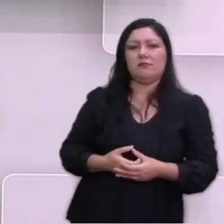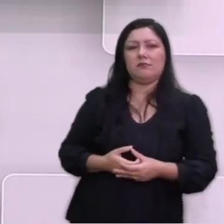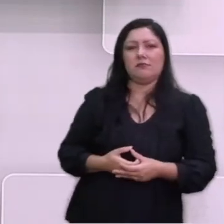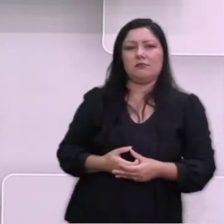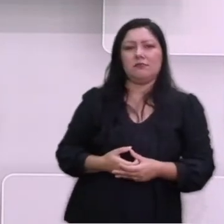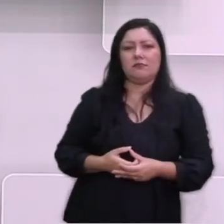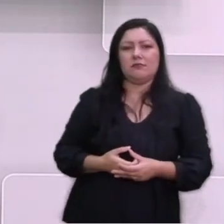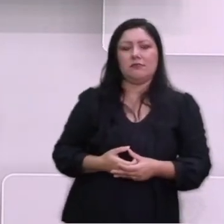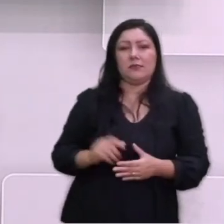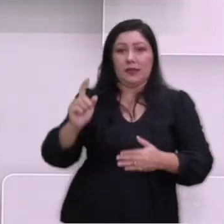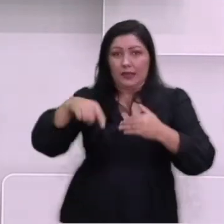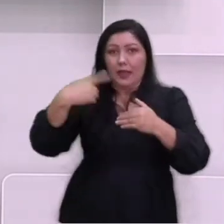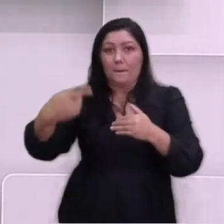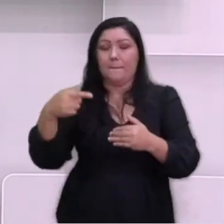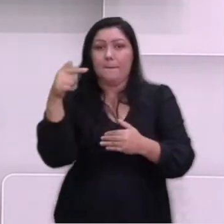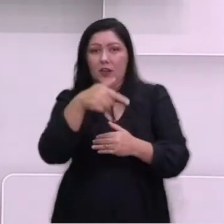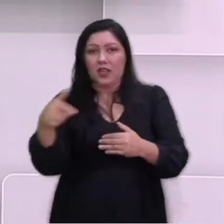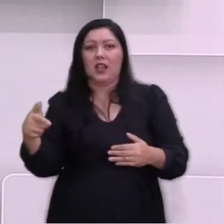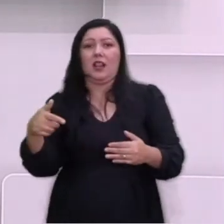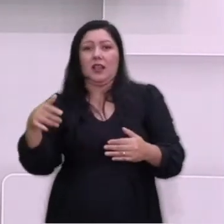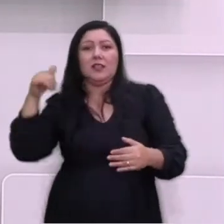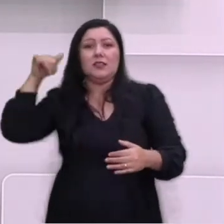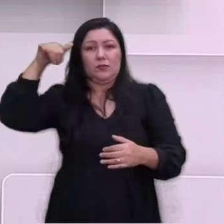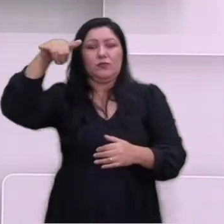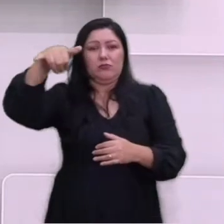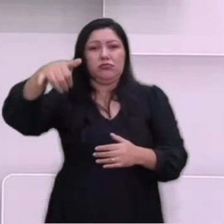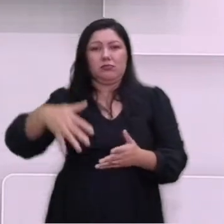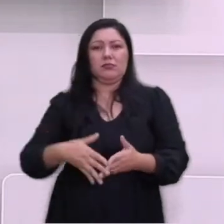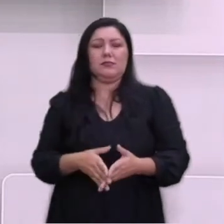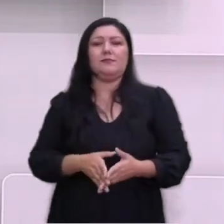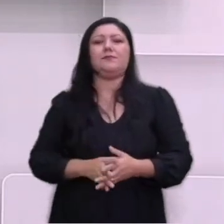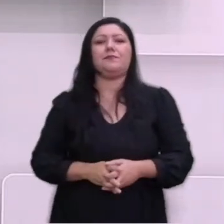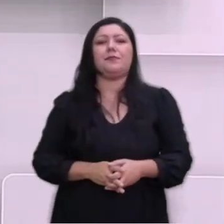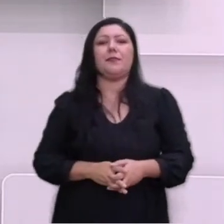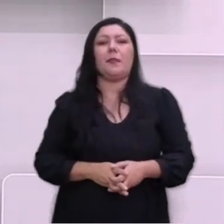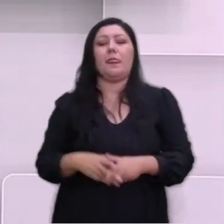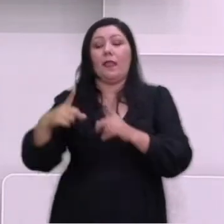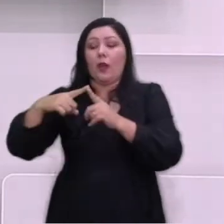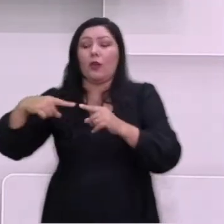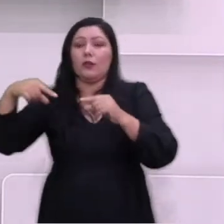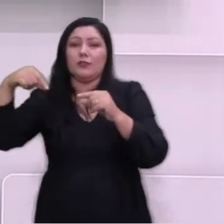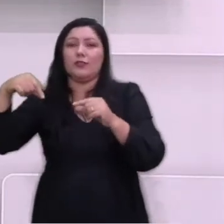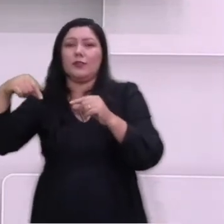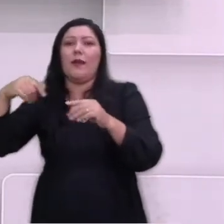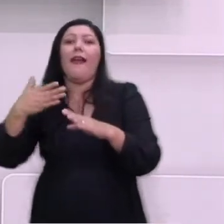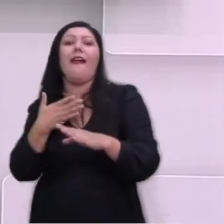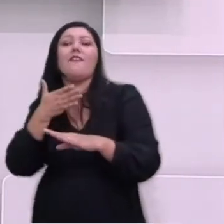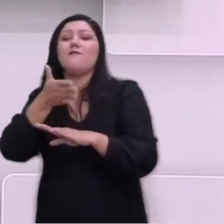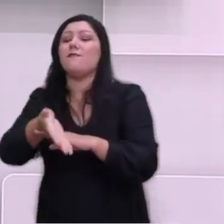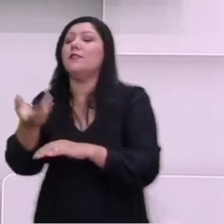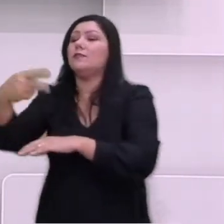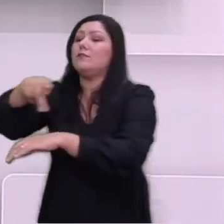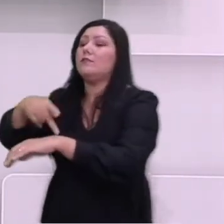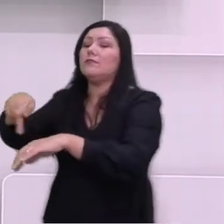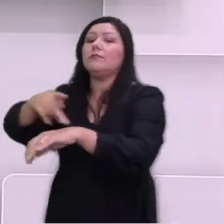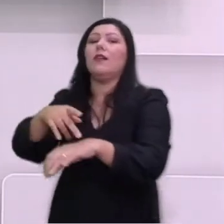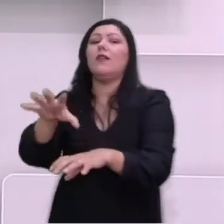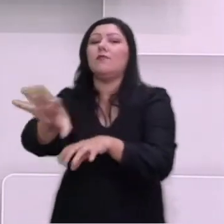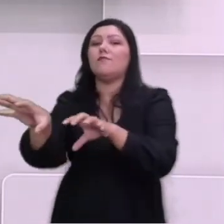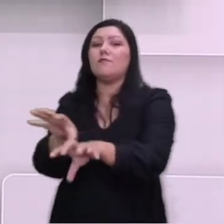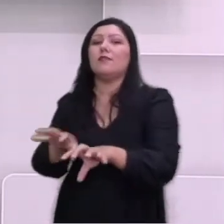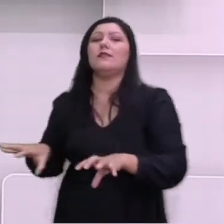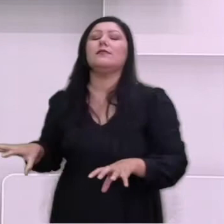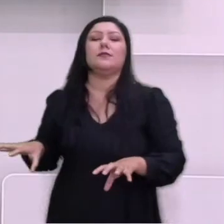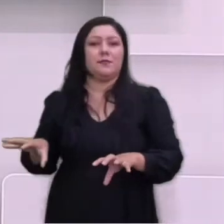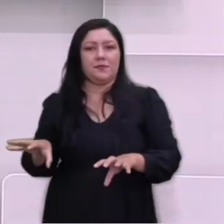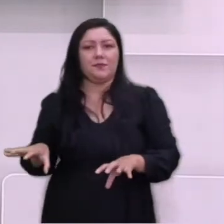desse ataque aqui dos japoneses em Pio Árbol. os japoneses invadiram outros países ali perto